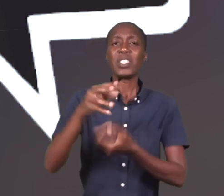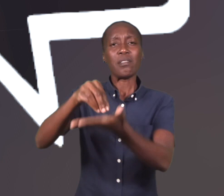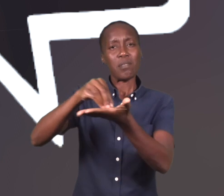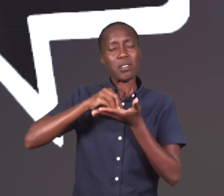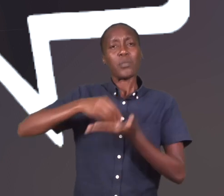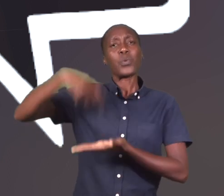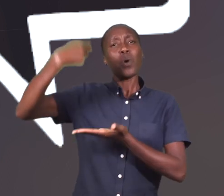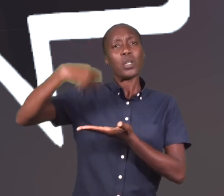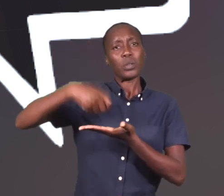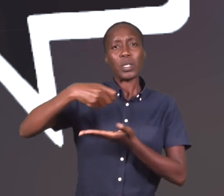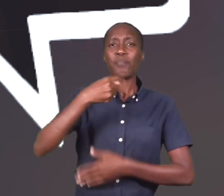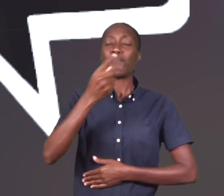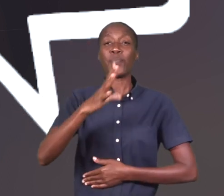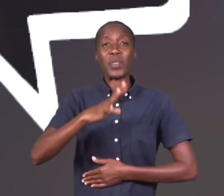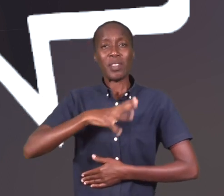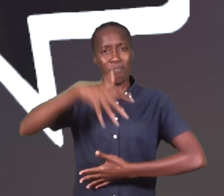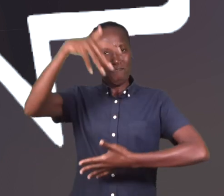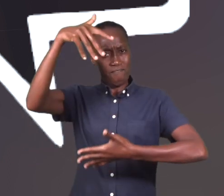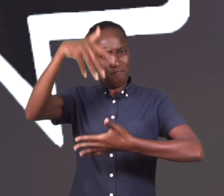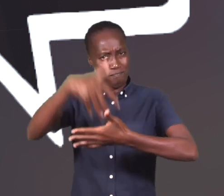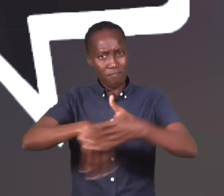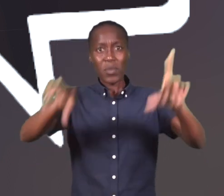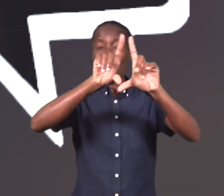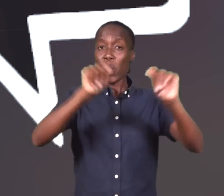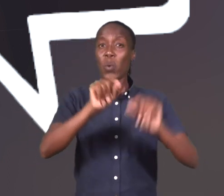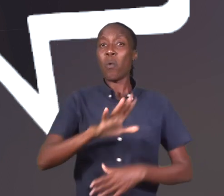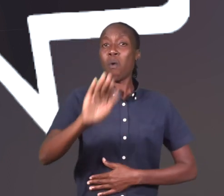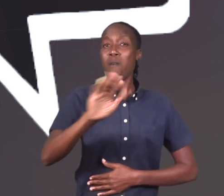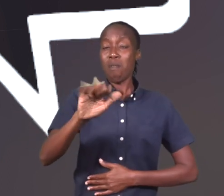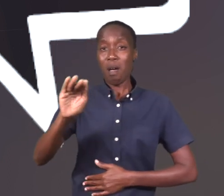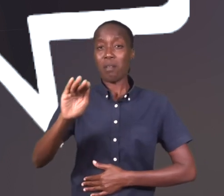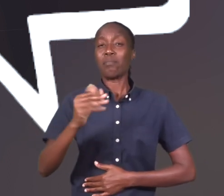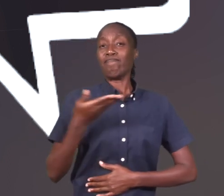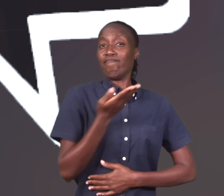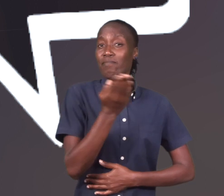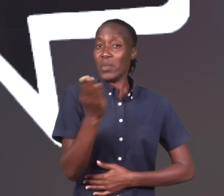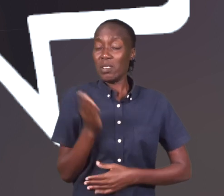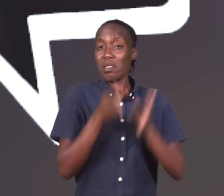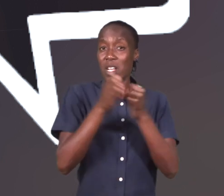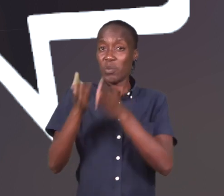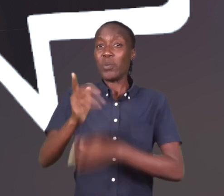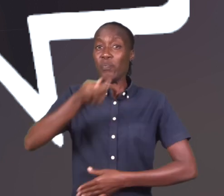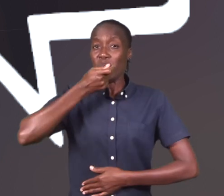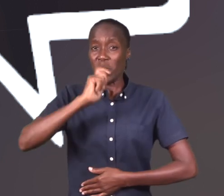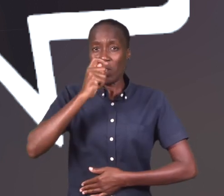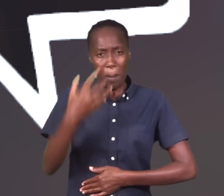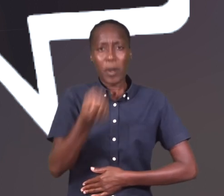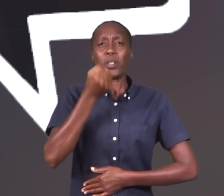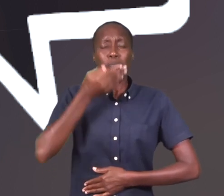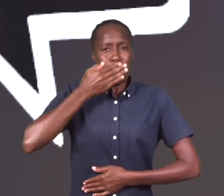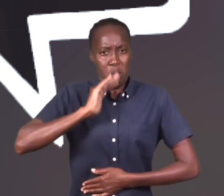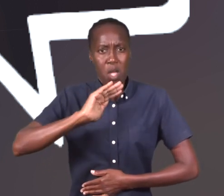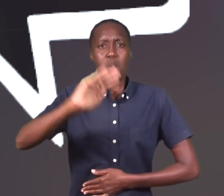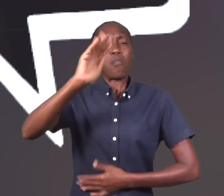mecanismos de proteção e acesso à justiça. Ao ter um conhecimento abrangente sobre essas áreas, o jornalista